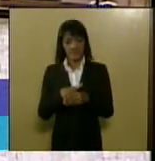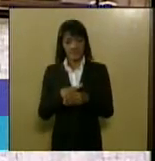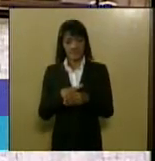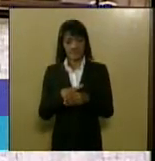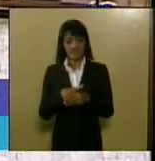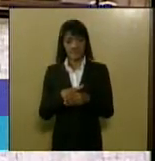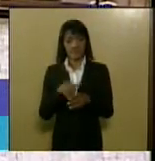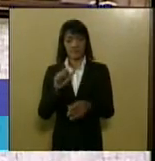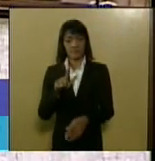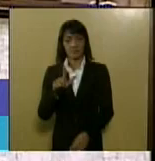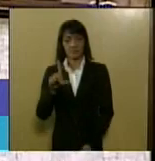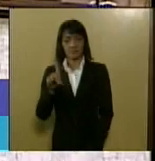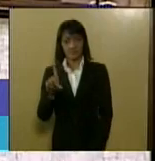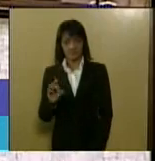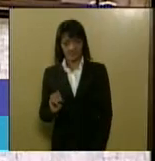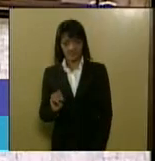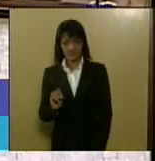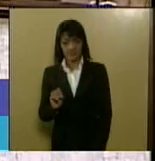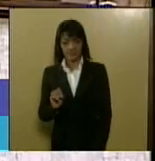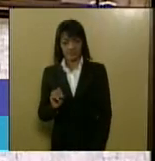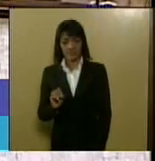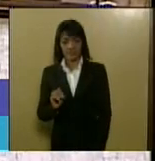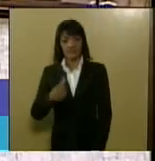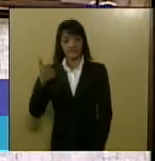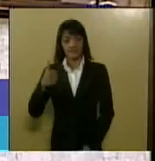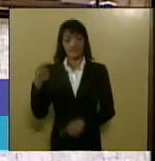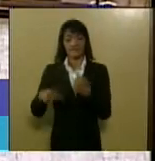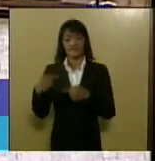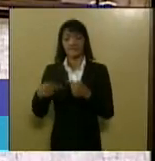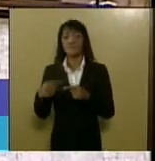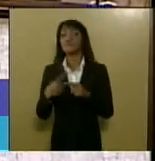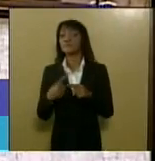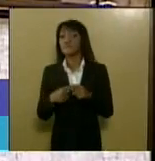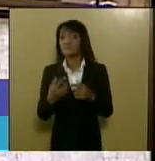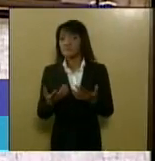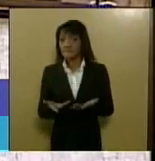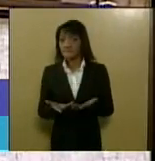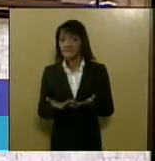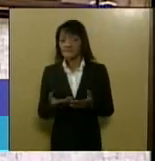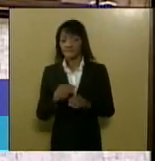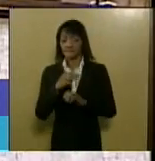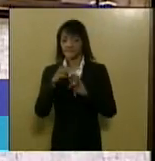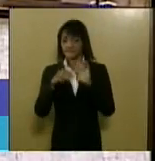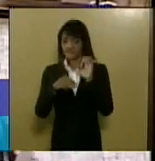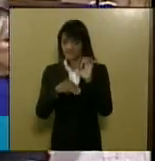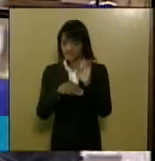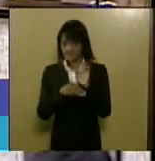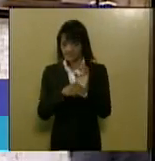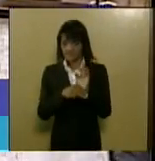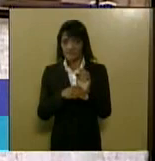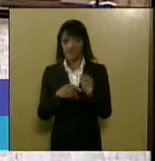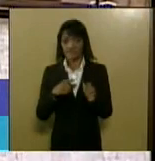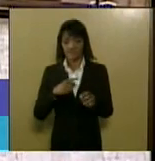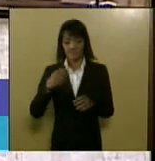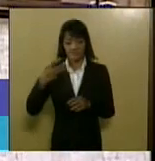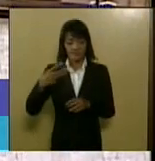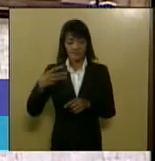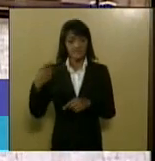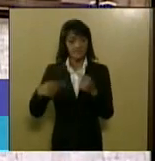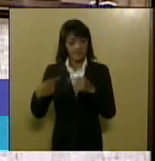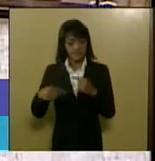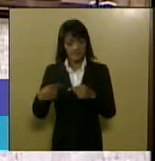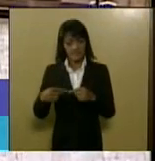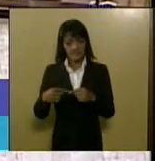votar amanhã LDO em primeira discussão porque as emendas que houveram serão na terceira discussão